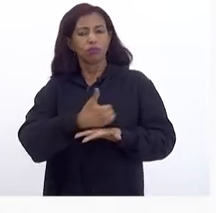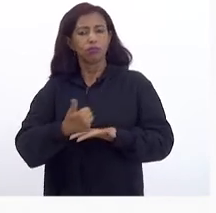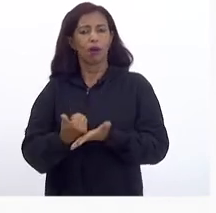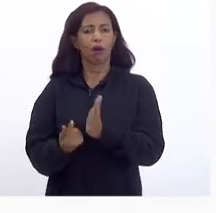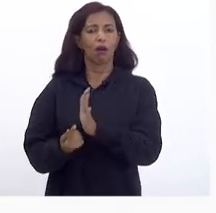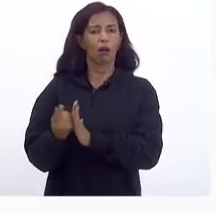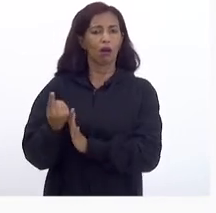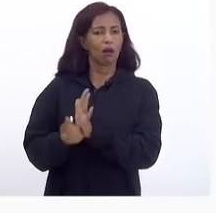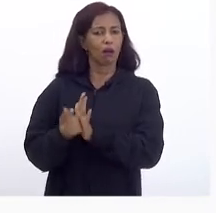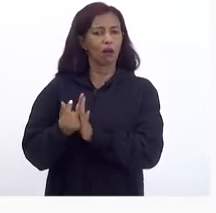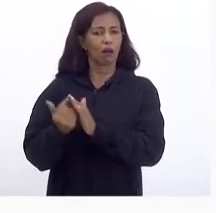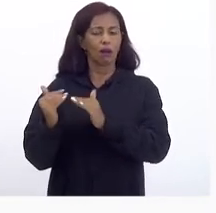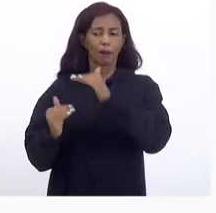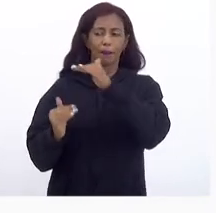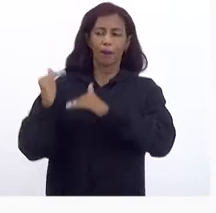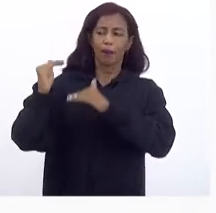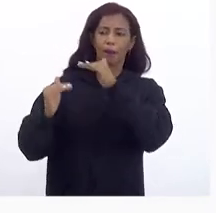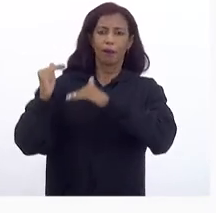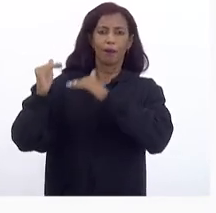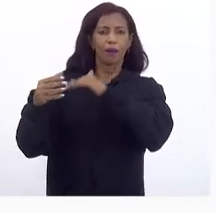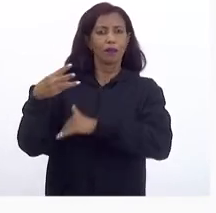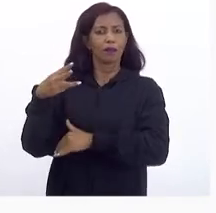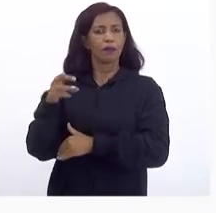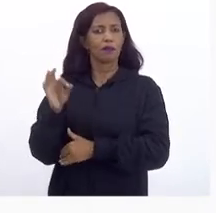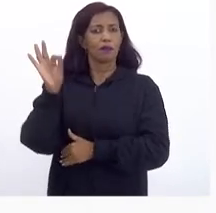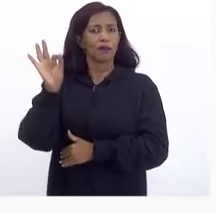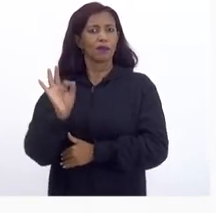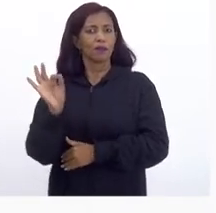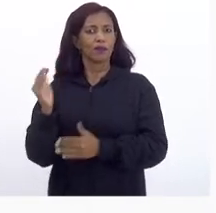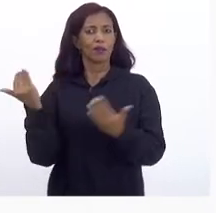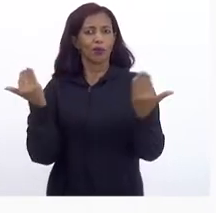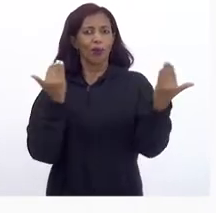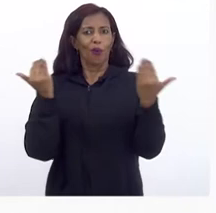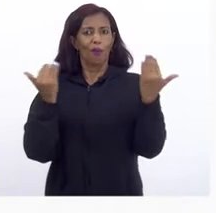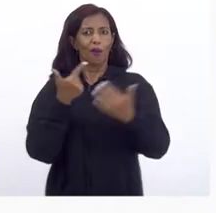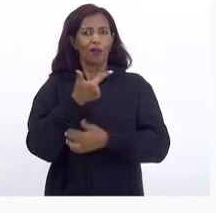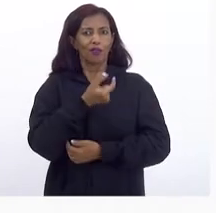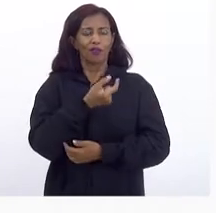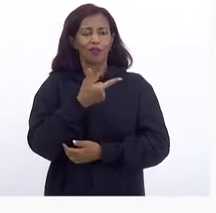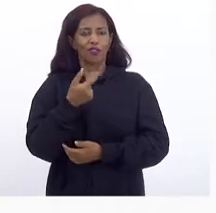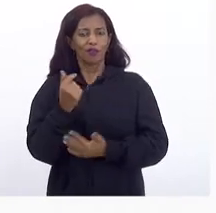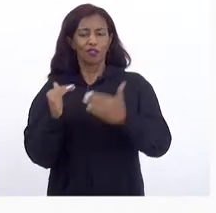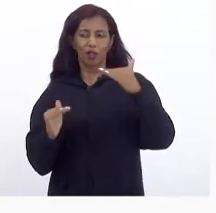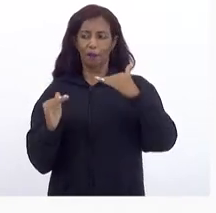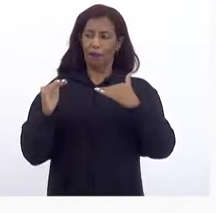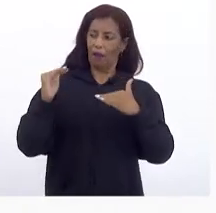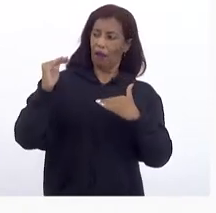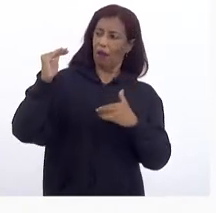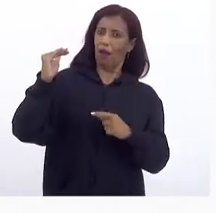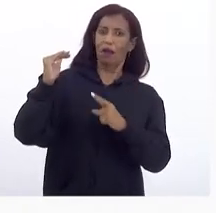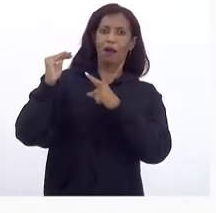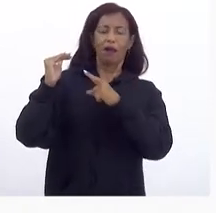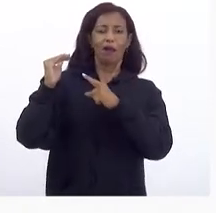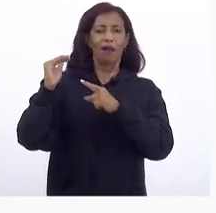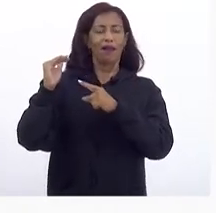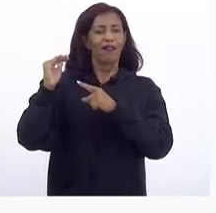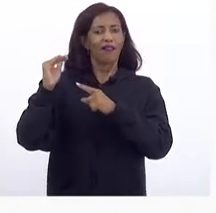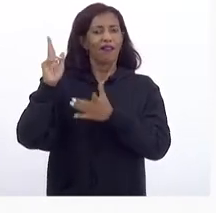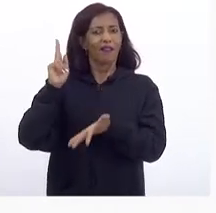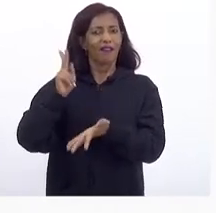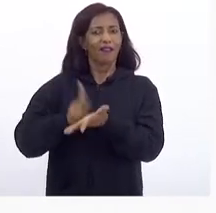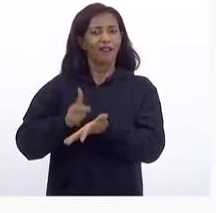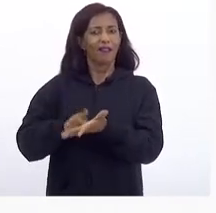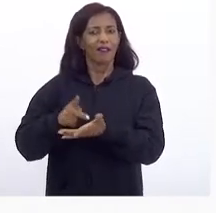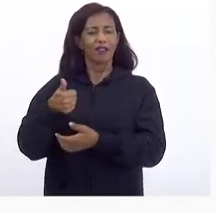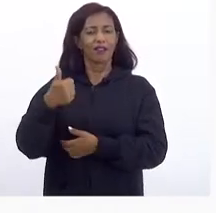Ela cresceu 30% Em relação A 2020 E do ponto de vista De crescimento Real